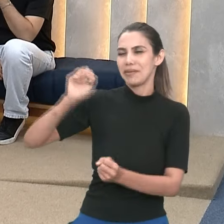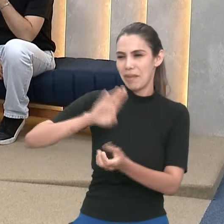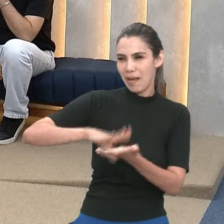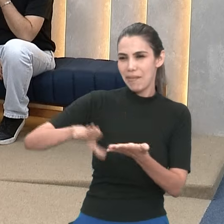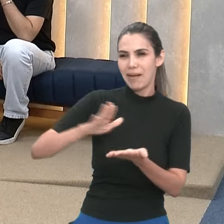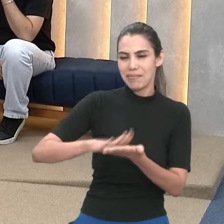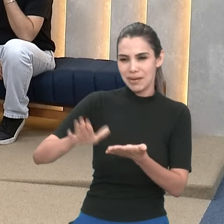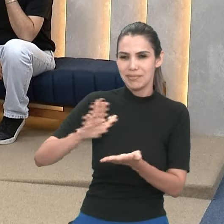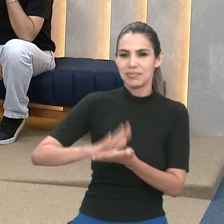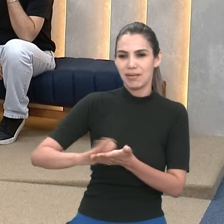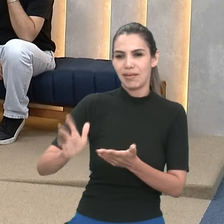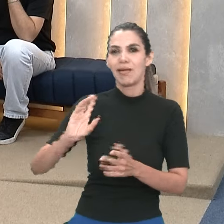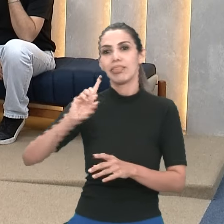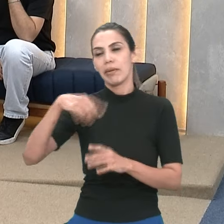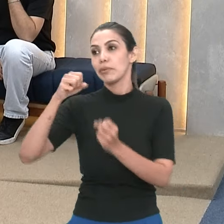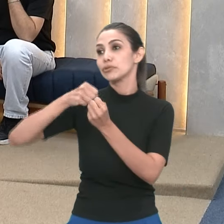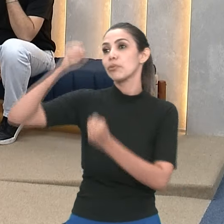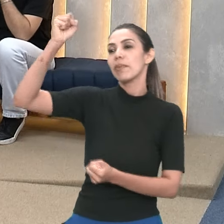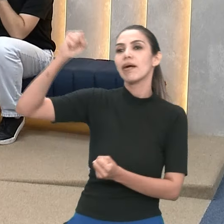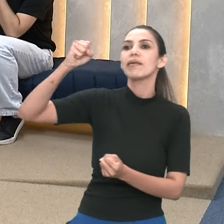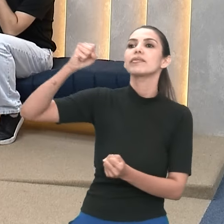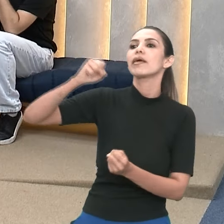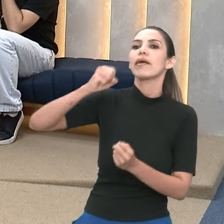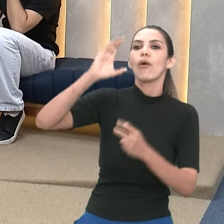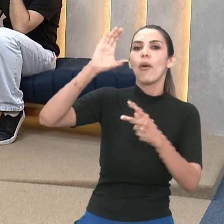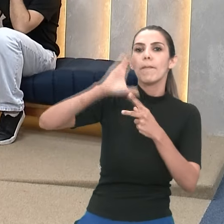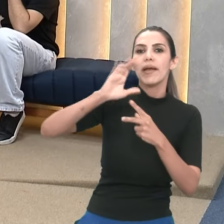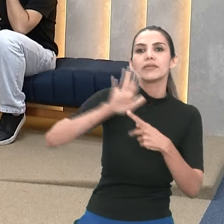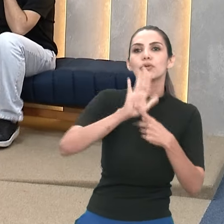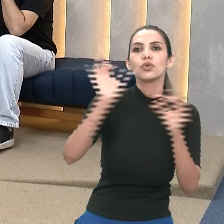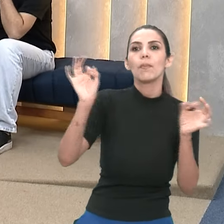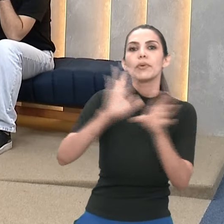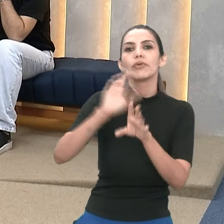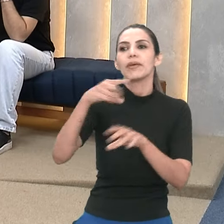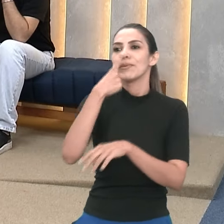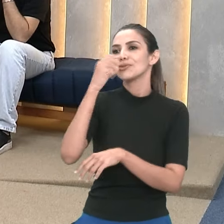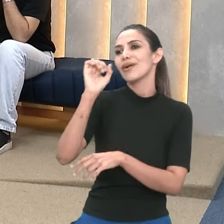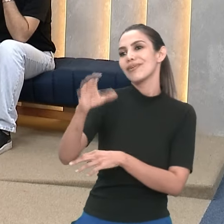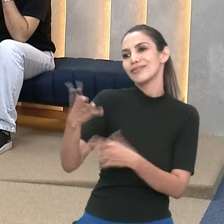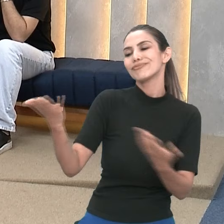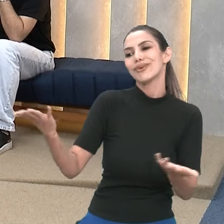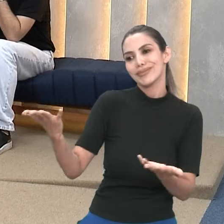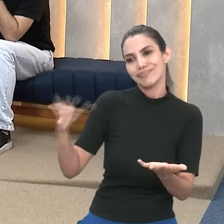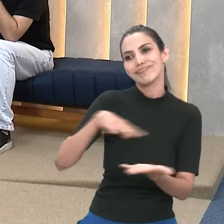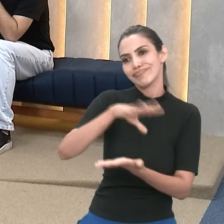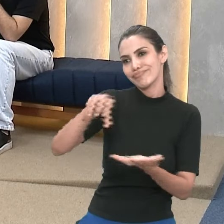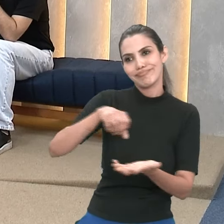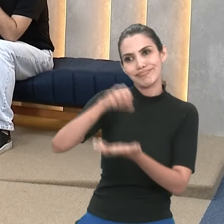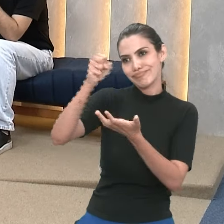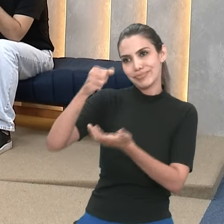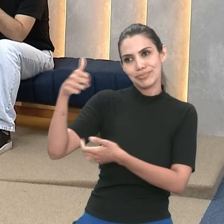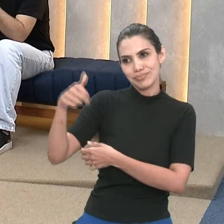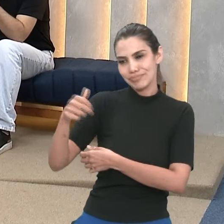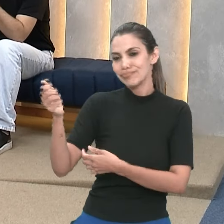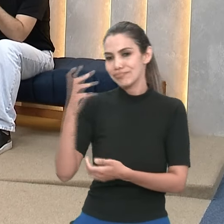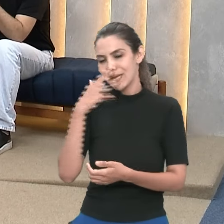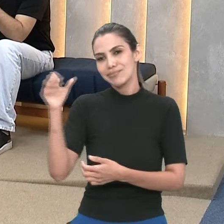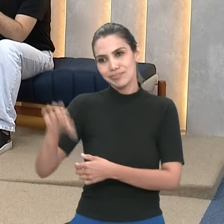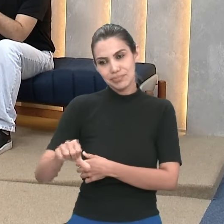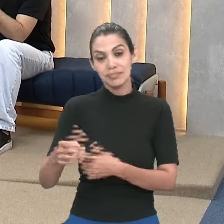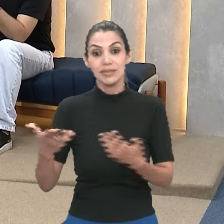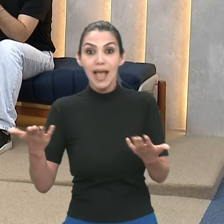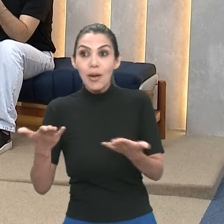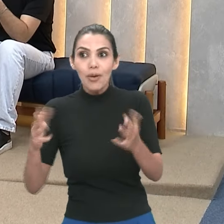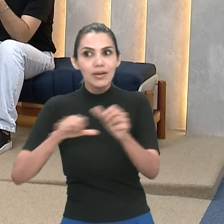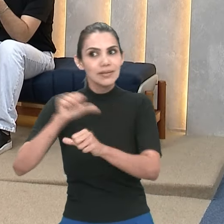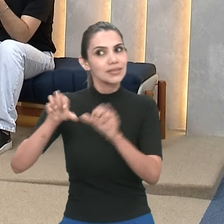descartados, né? Então, isso facilita muito. Agora, o que eu quero saber, que eu fiquei curioso ontem, é dessas apresentações. São